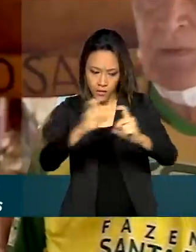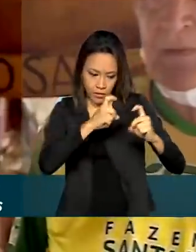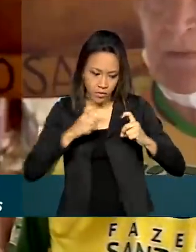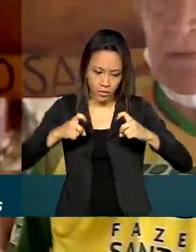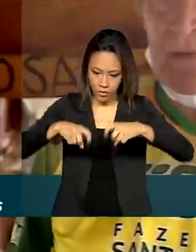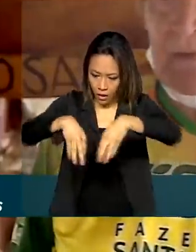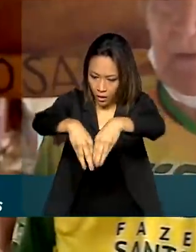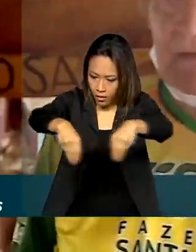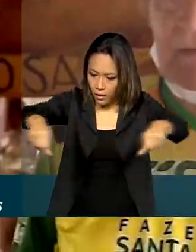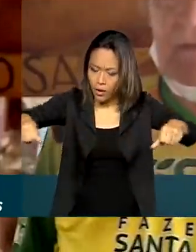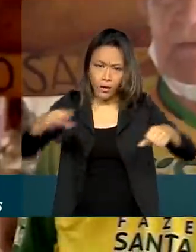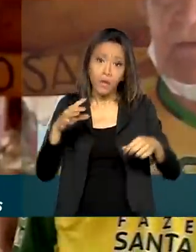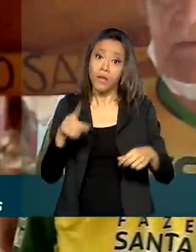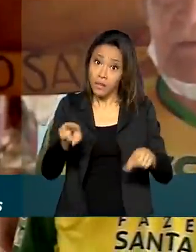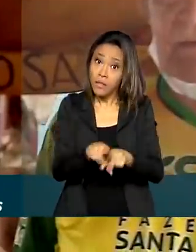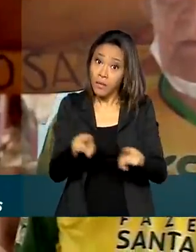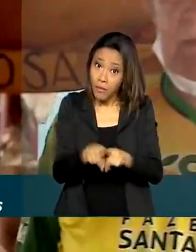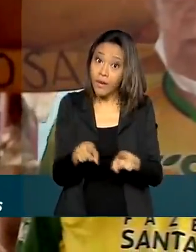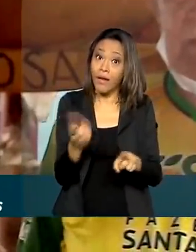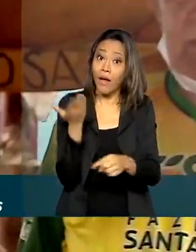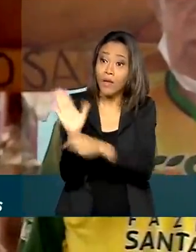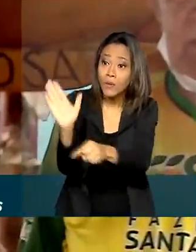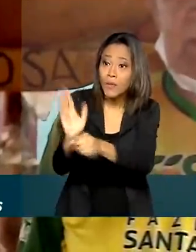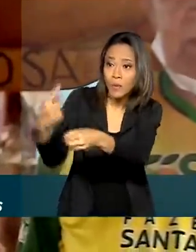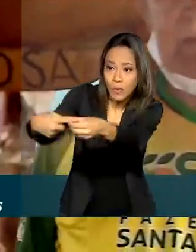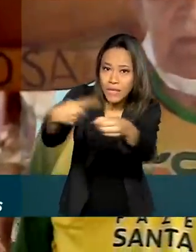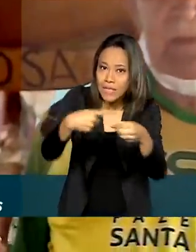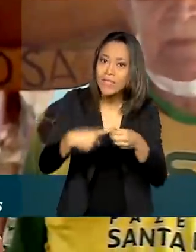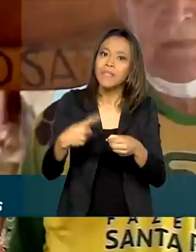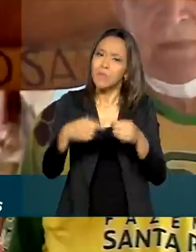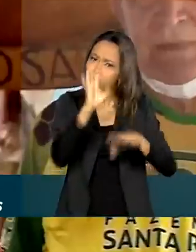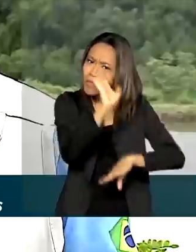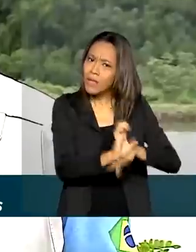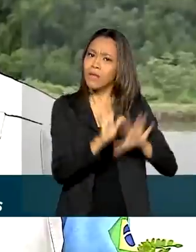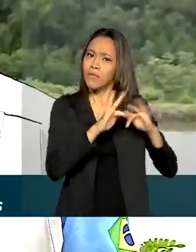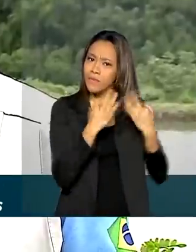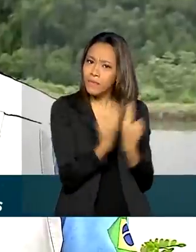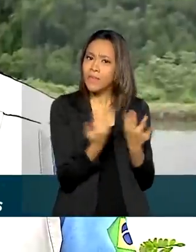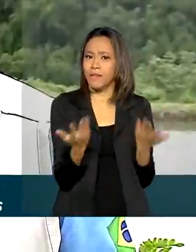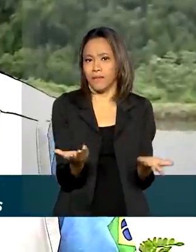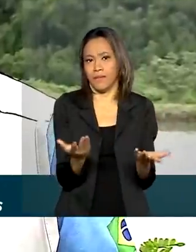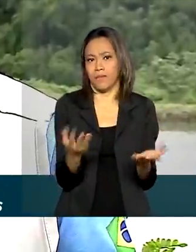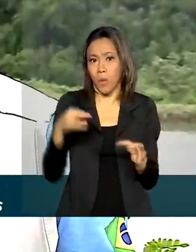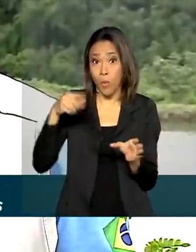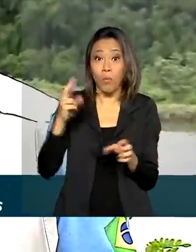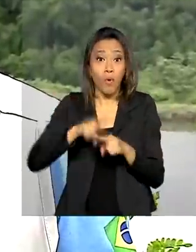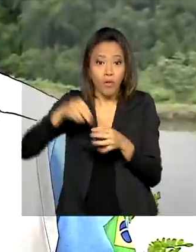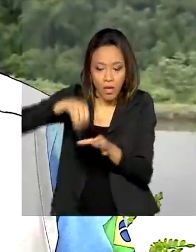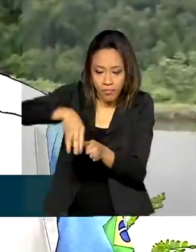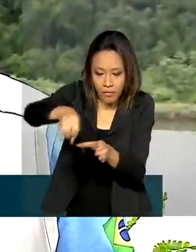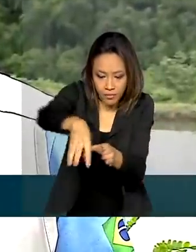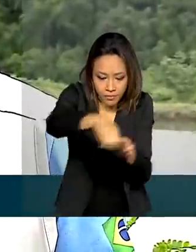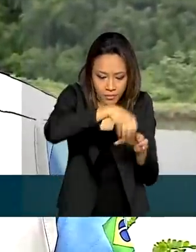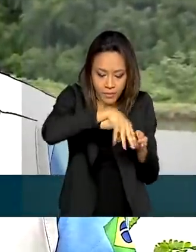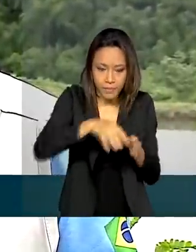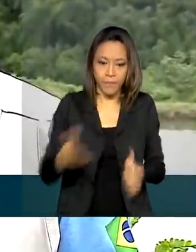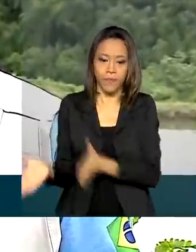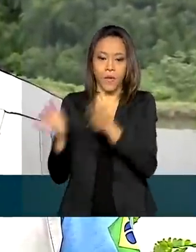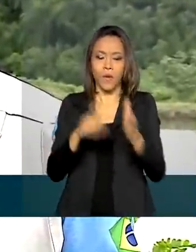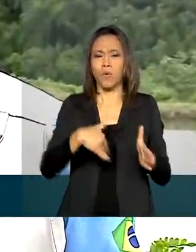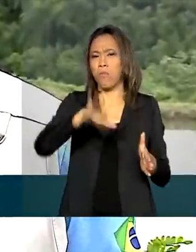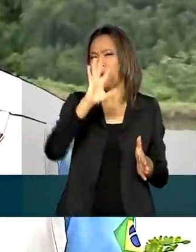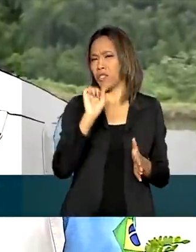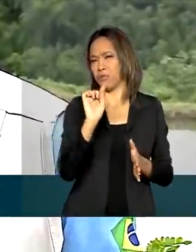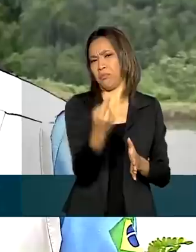riquezas, não só para o município, mas também para o estado e para as famílias. Nós temos hoje mais de 500 mil famílias assentadas na